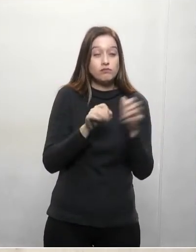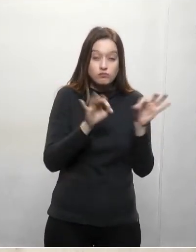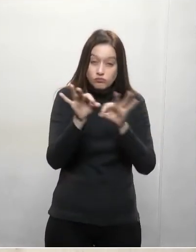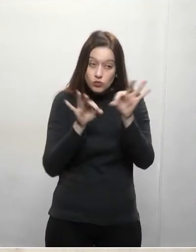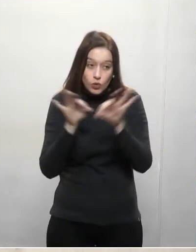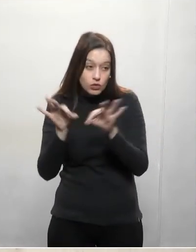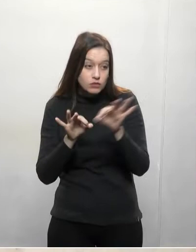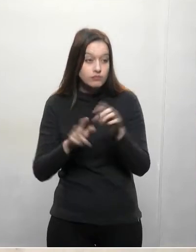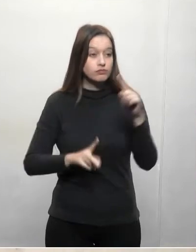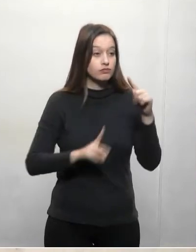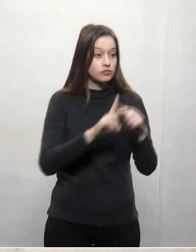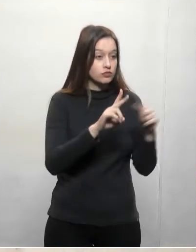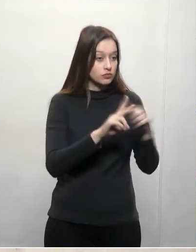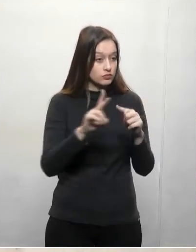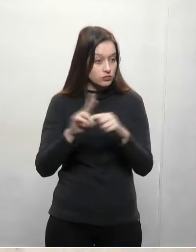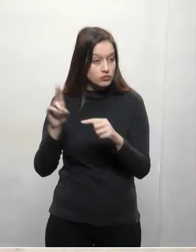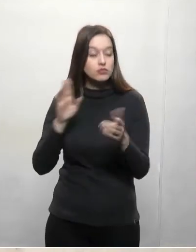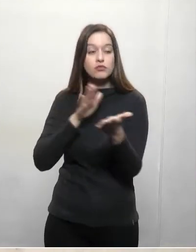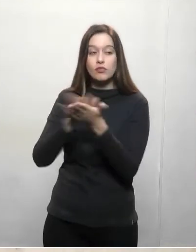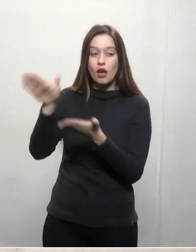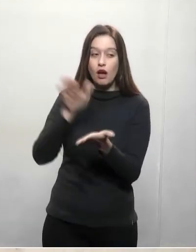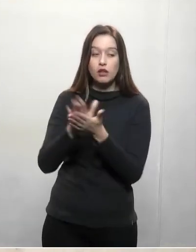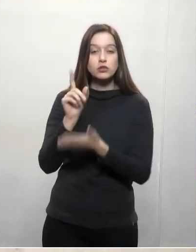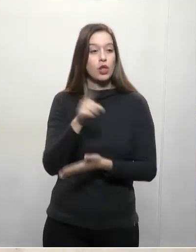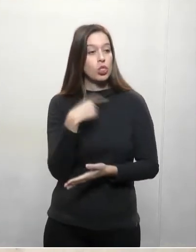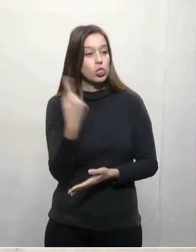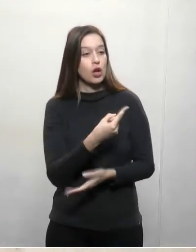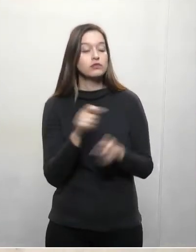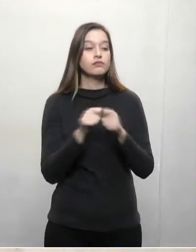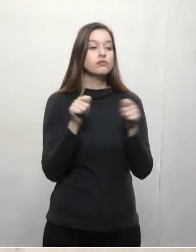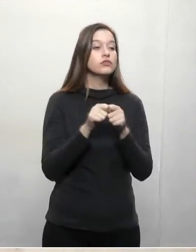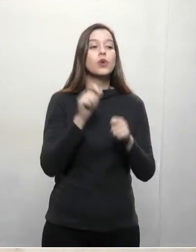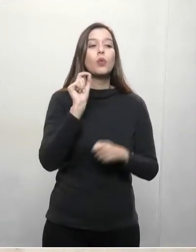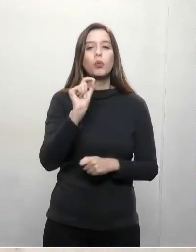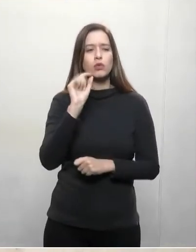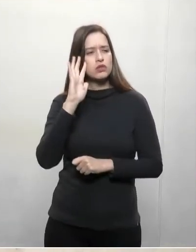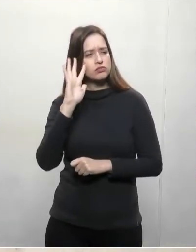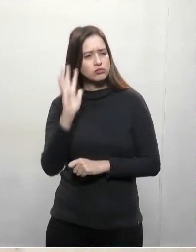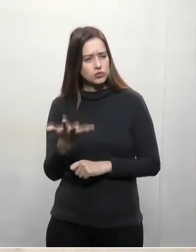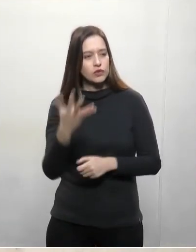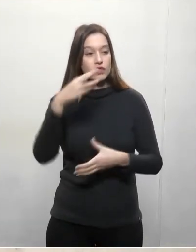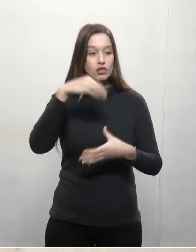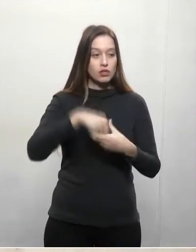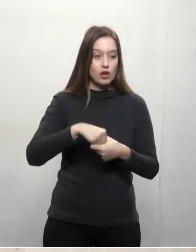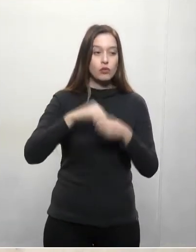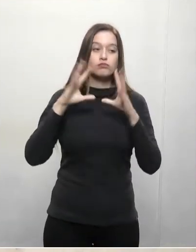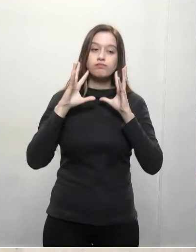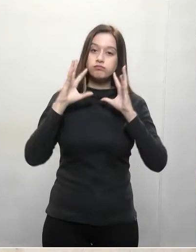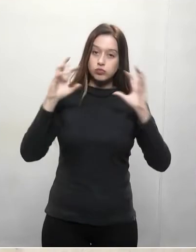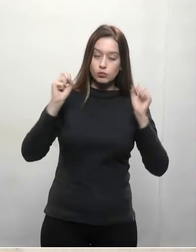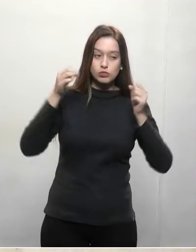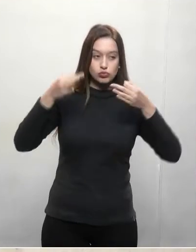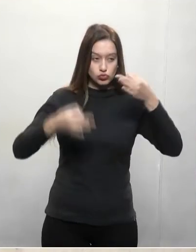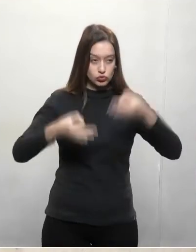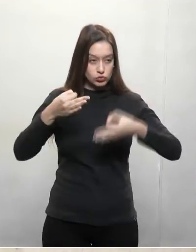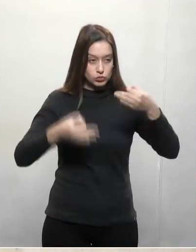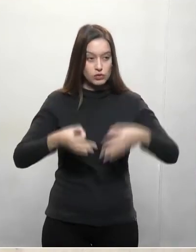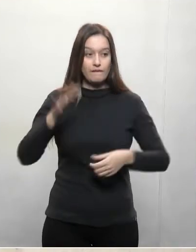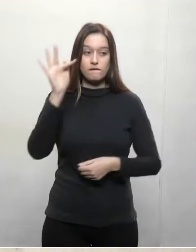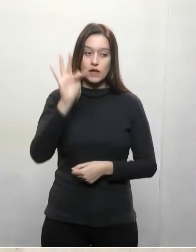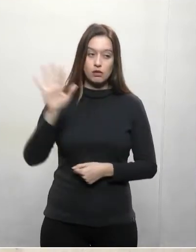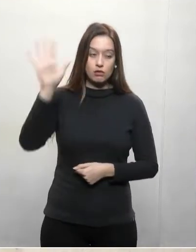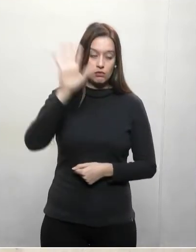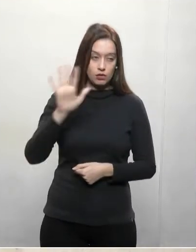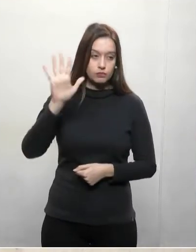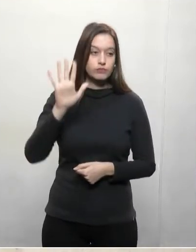despesas, nós tivemos que fazer uma ação no Supremo Tribunal Federal permitindo a adequação